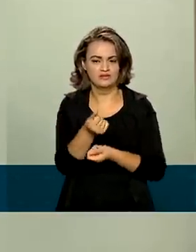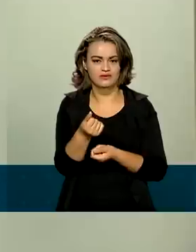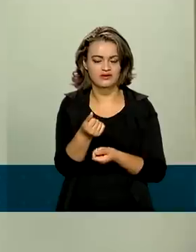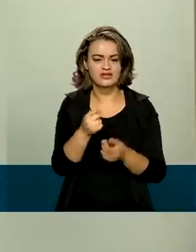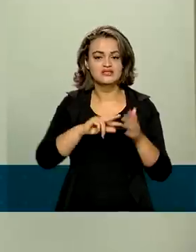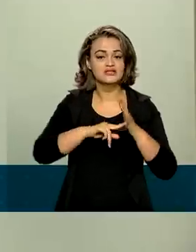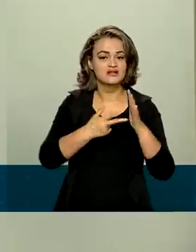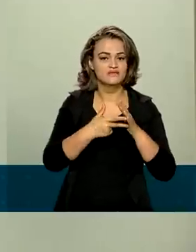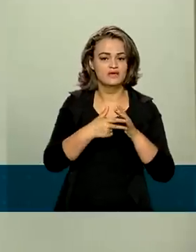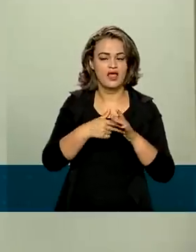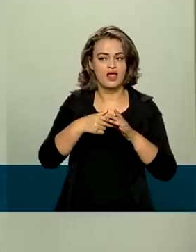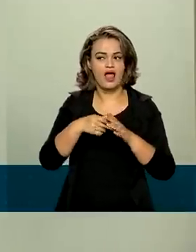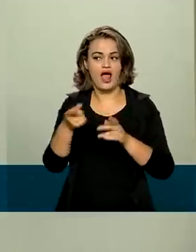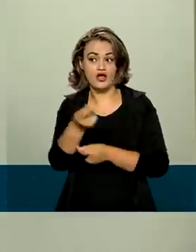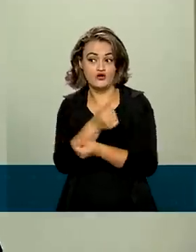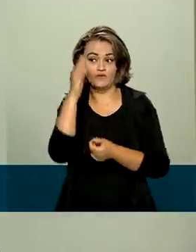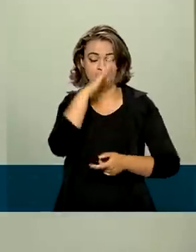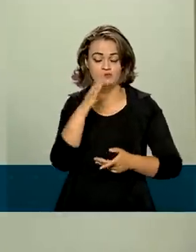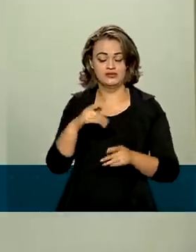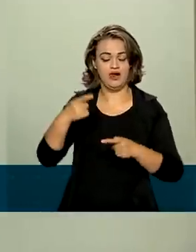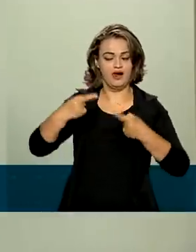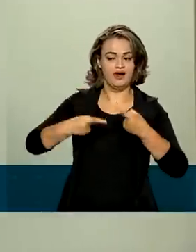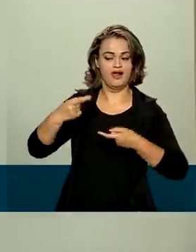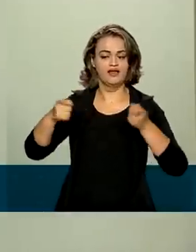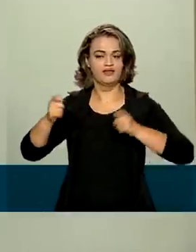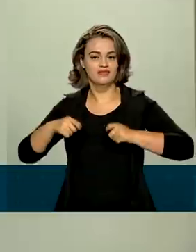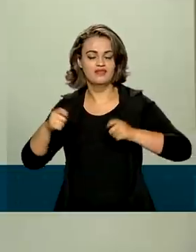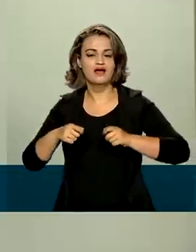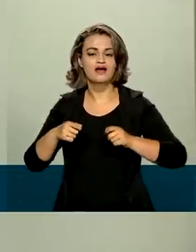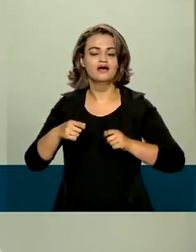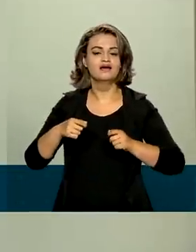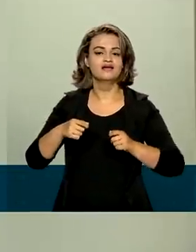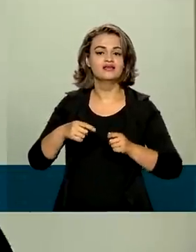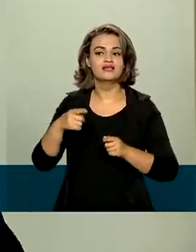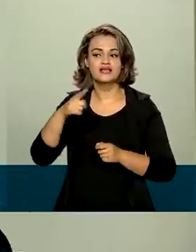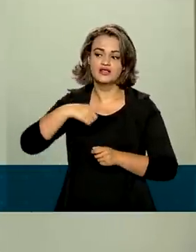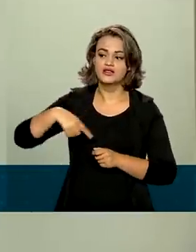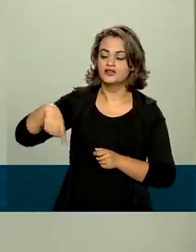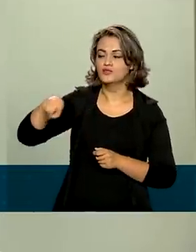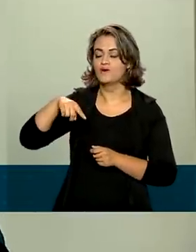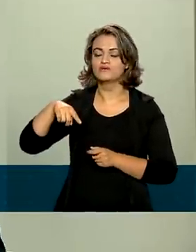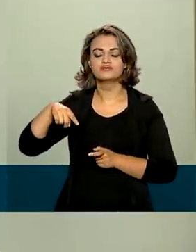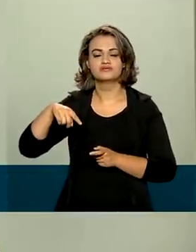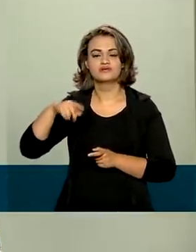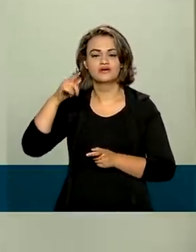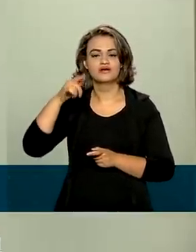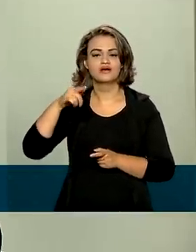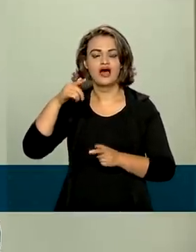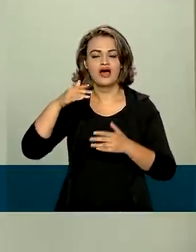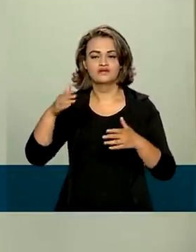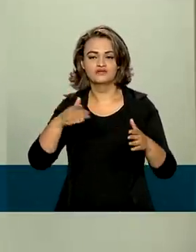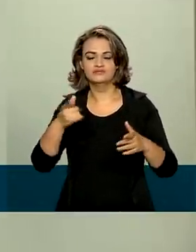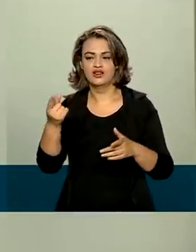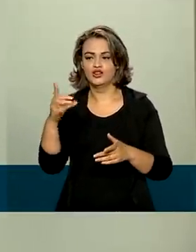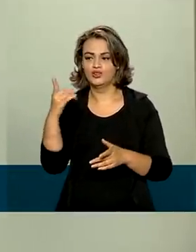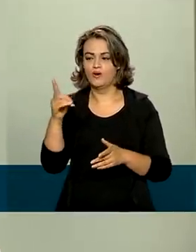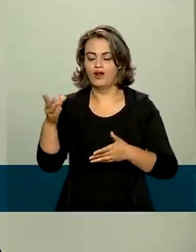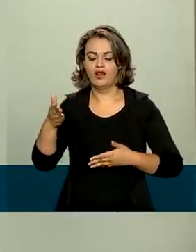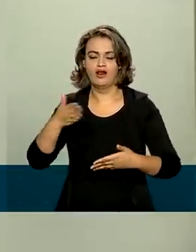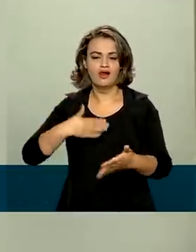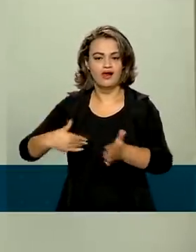não apenas a competitividade da economia brasileira, mas também que nós teremos um grande fluxo de dólar